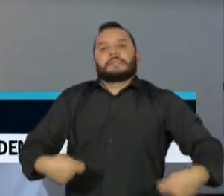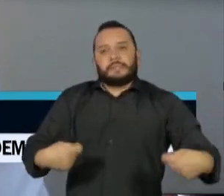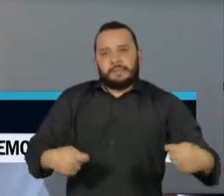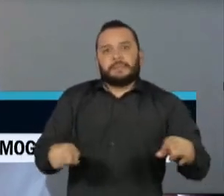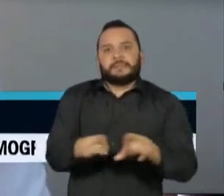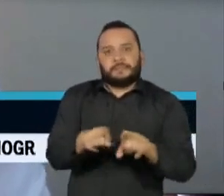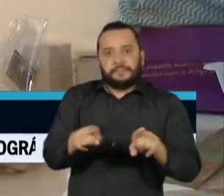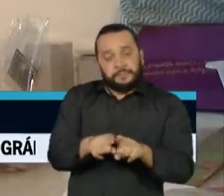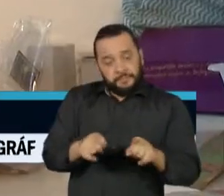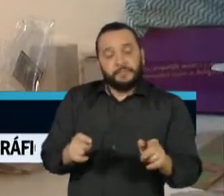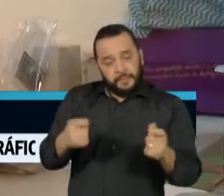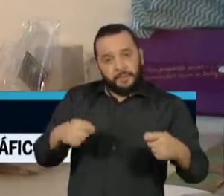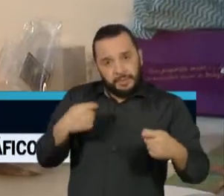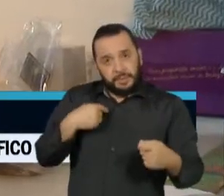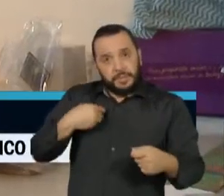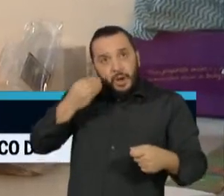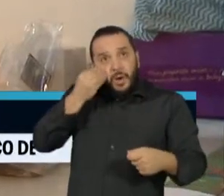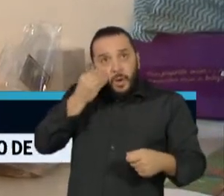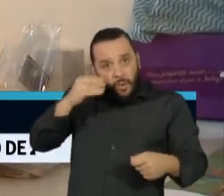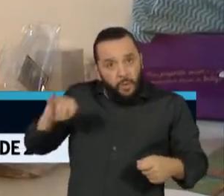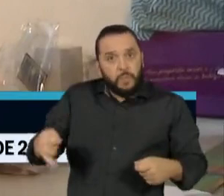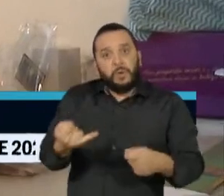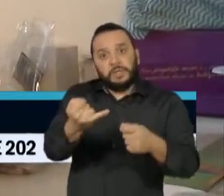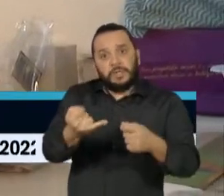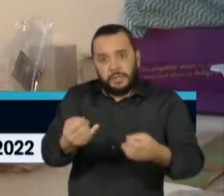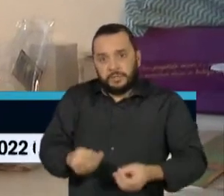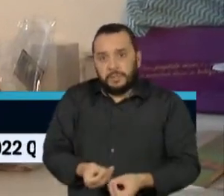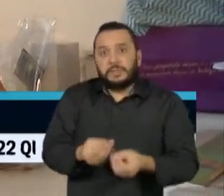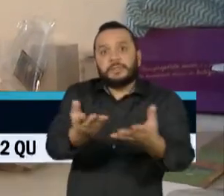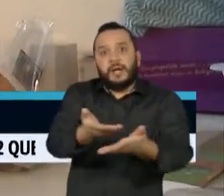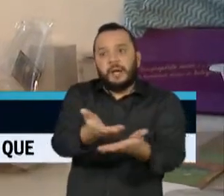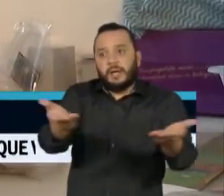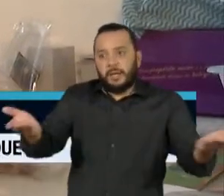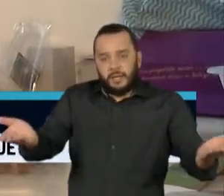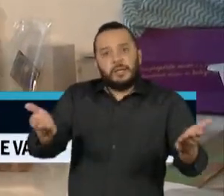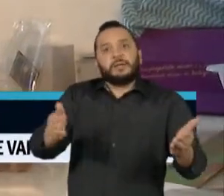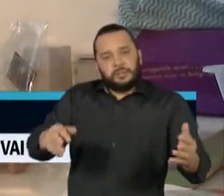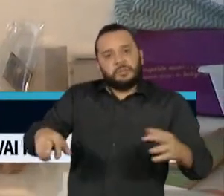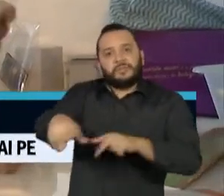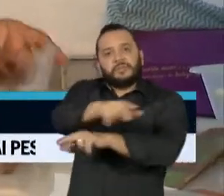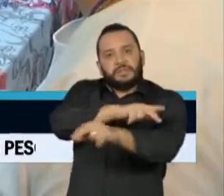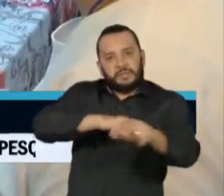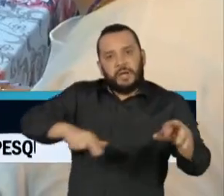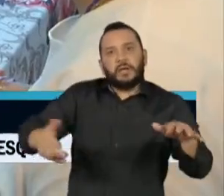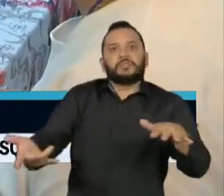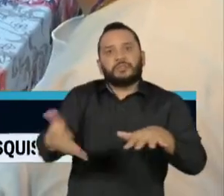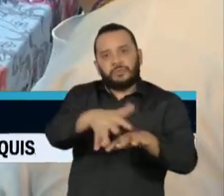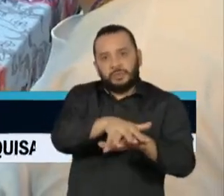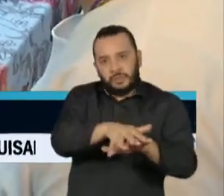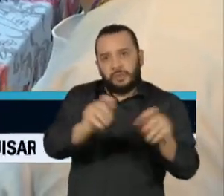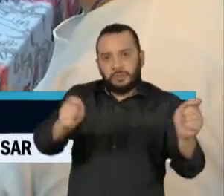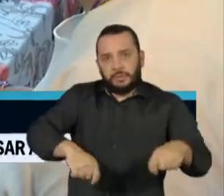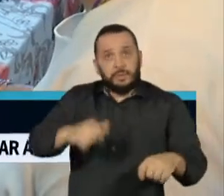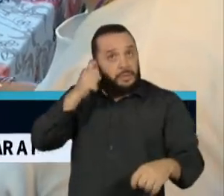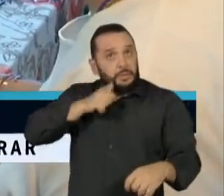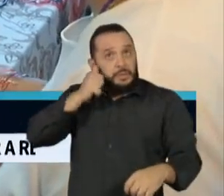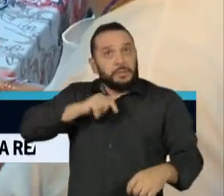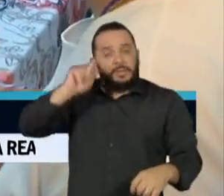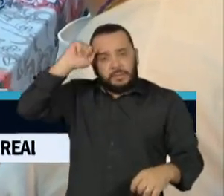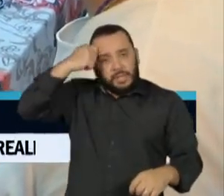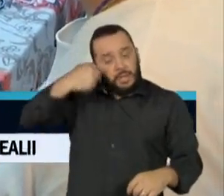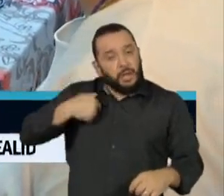oportunidade que elas têm na mão de investir em diversidade e inclusão para que nós, mulheres negras, possamos